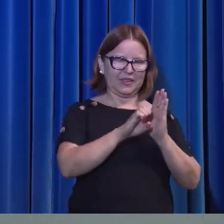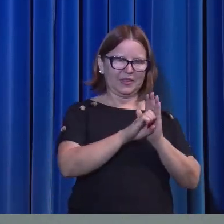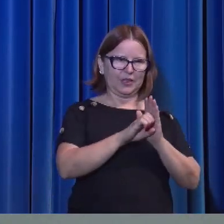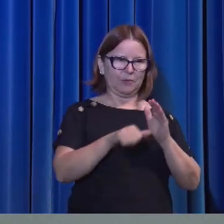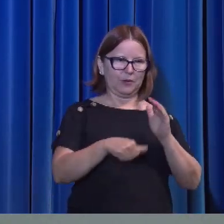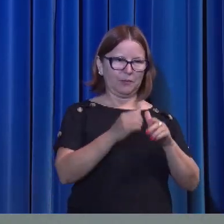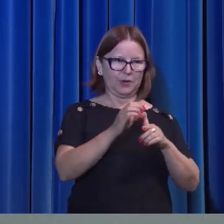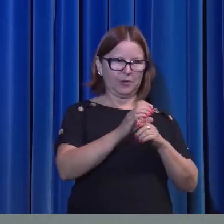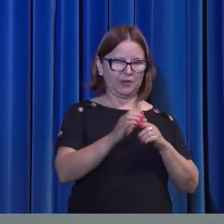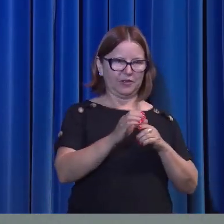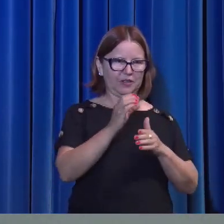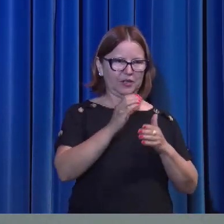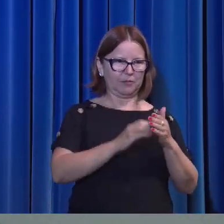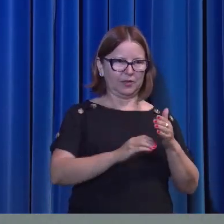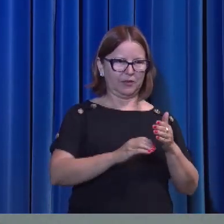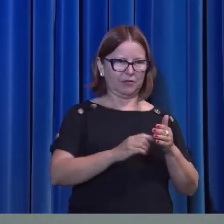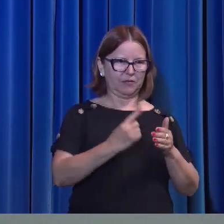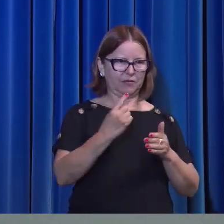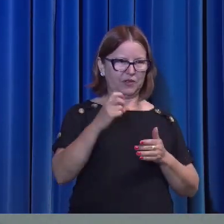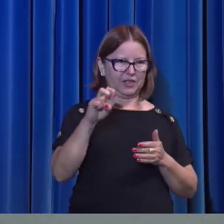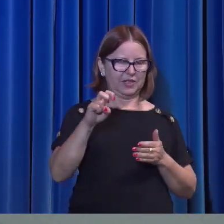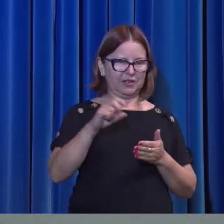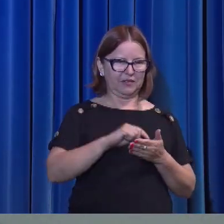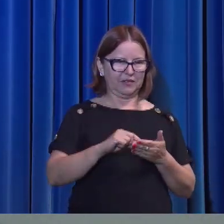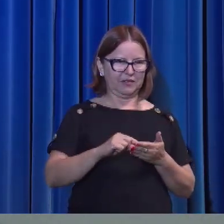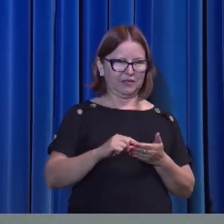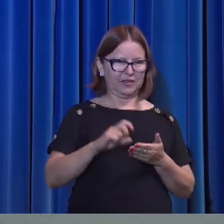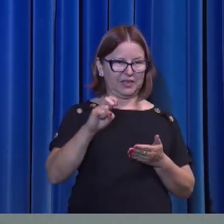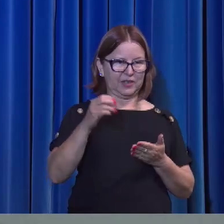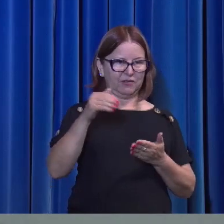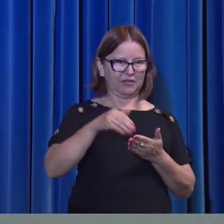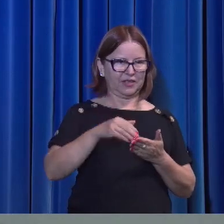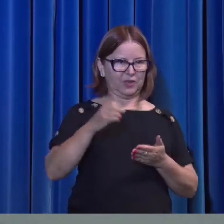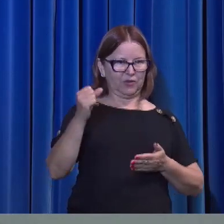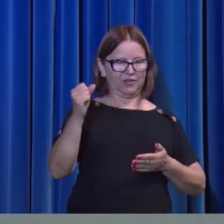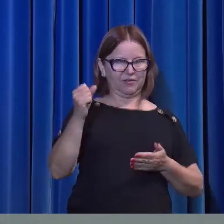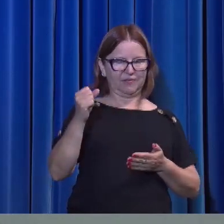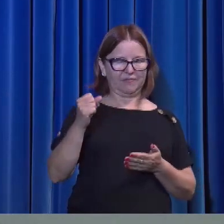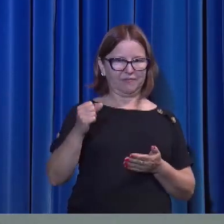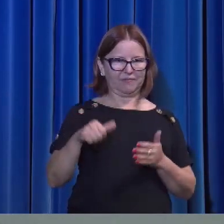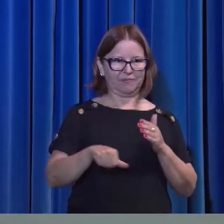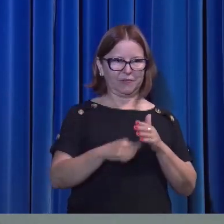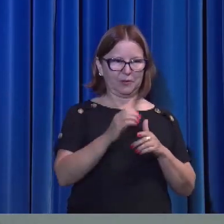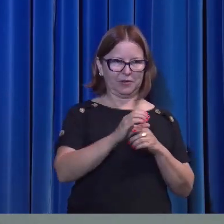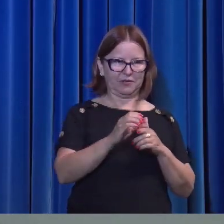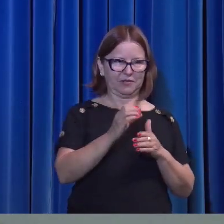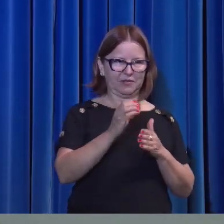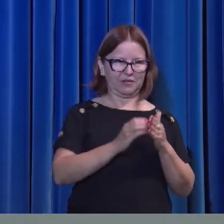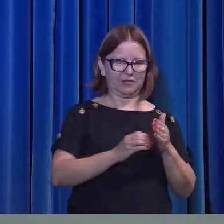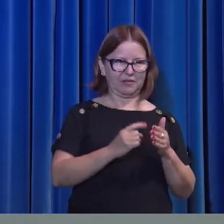Coríntios capítulo 15, os versos de 5 a 8. 1 Coríntios 15.